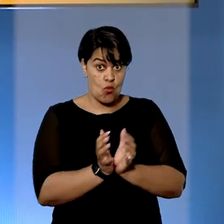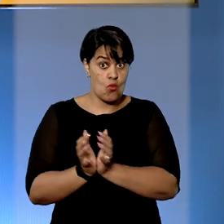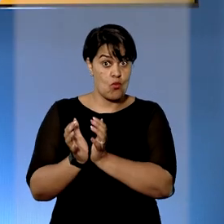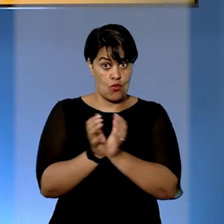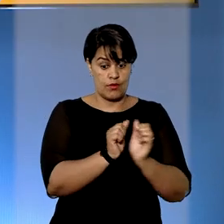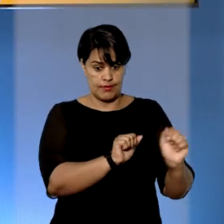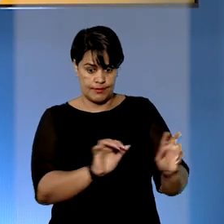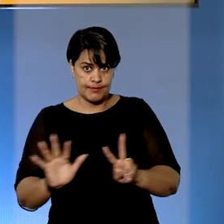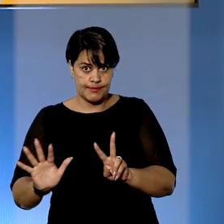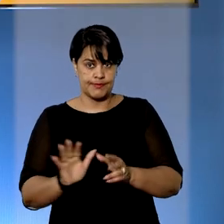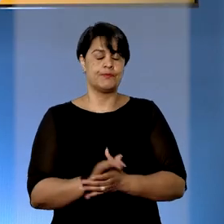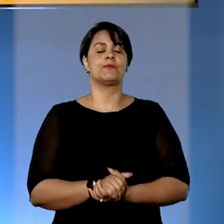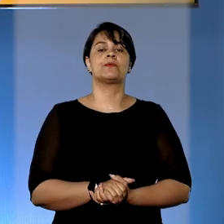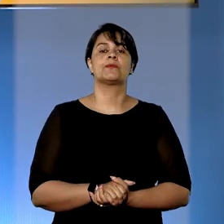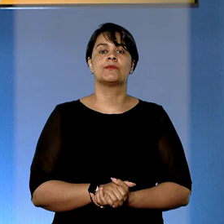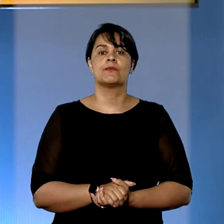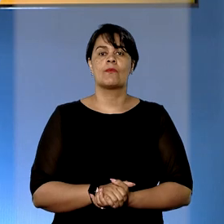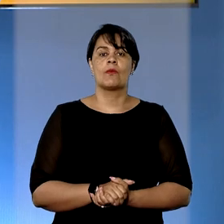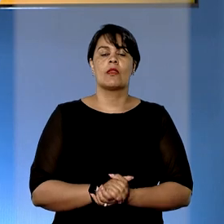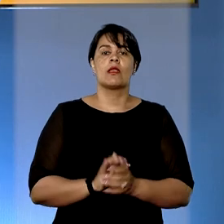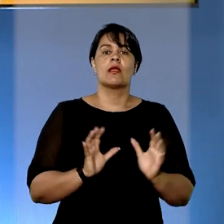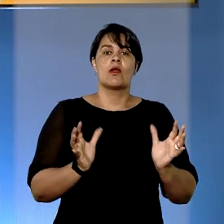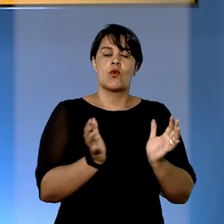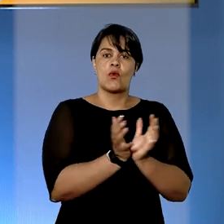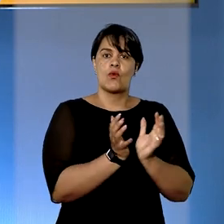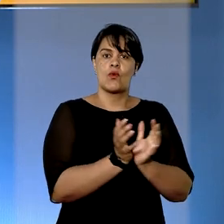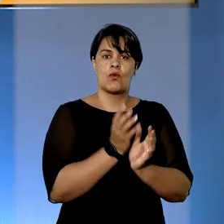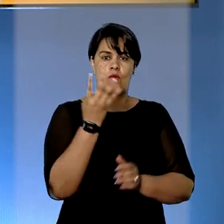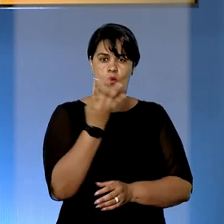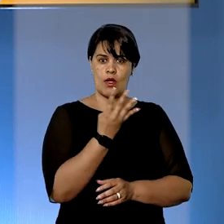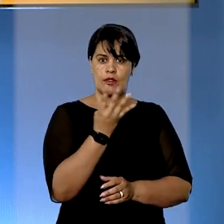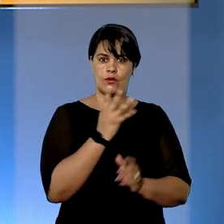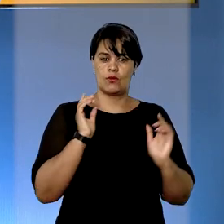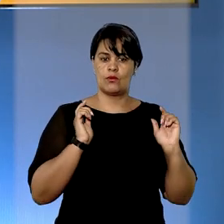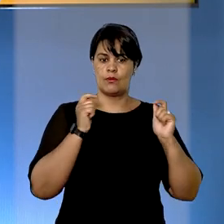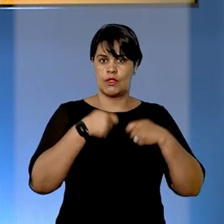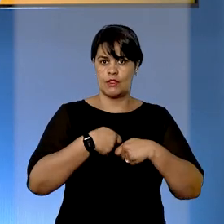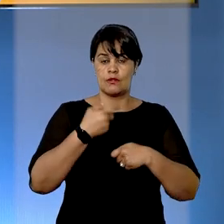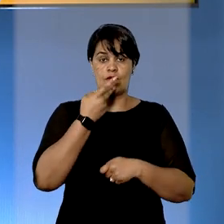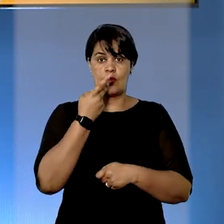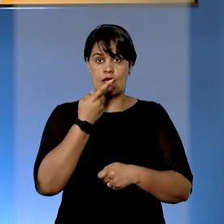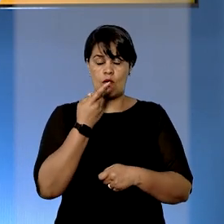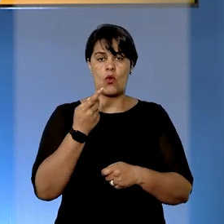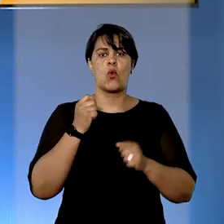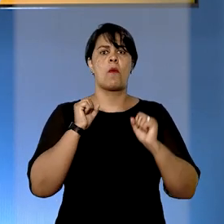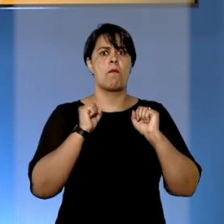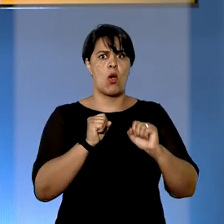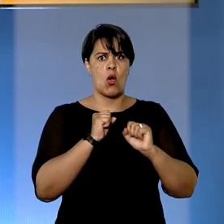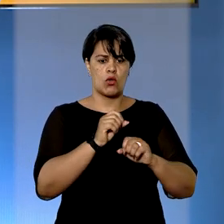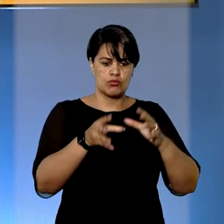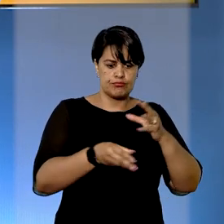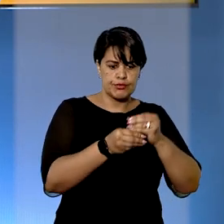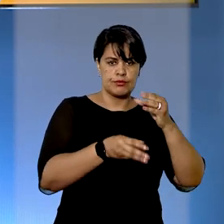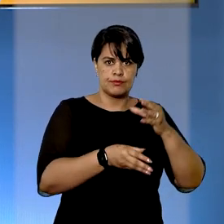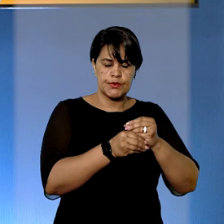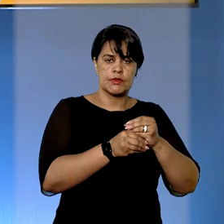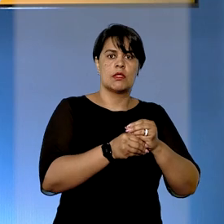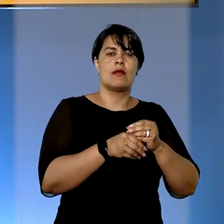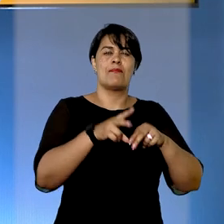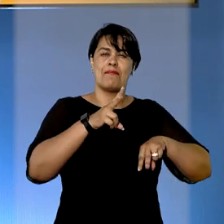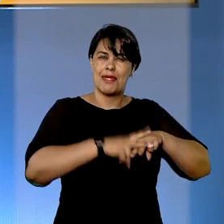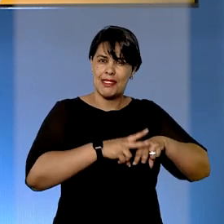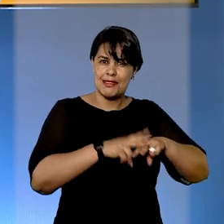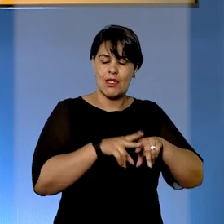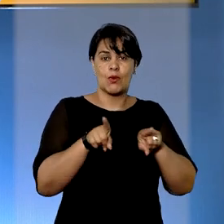colegiadas da última semana. Os ministros da quarta turma entenderam que é possível acumular pedidos de prisão e de